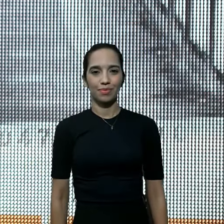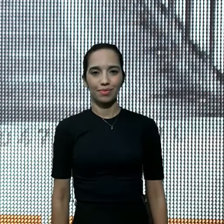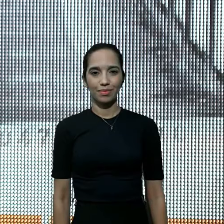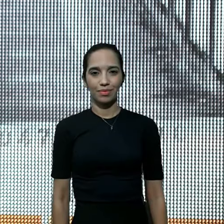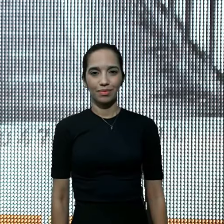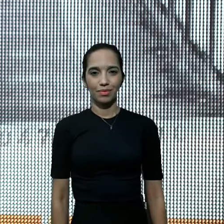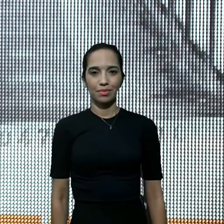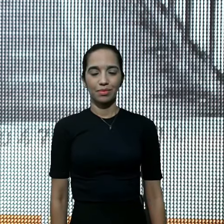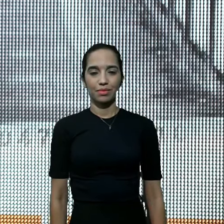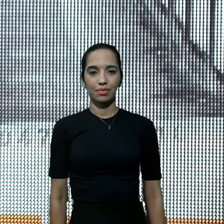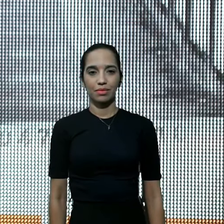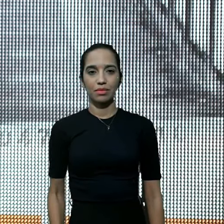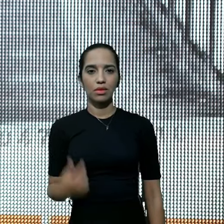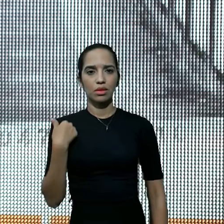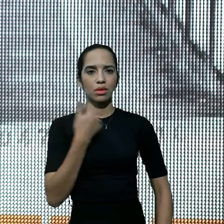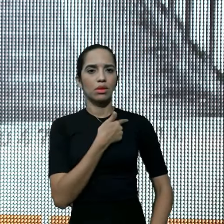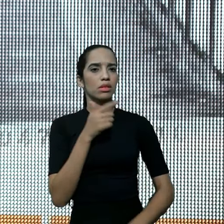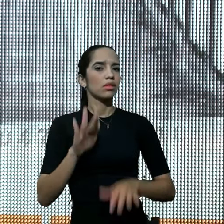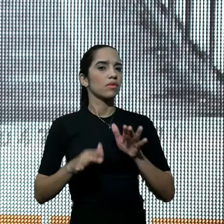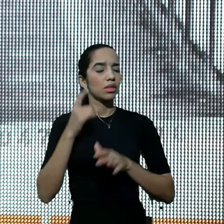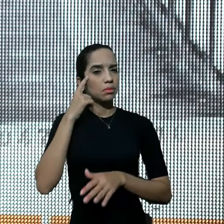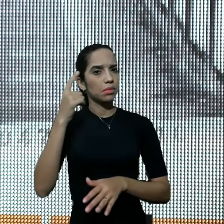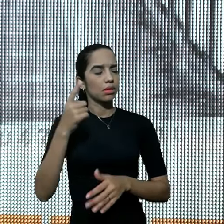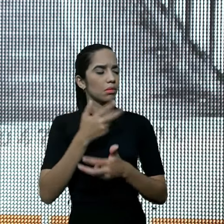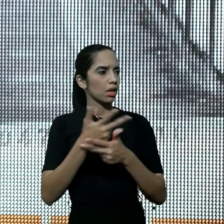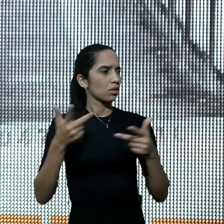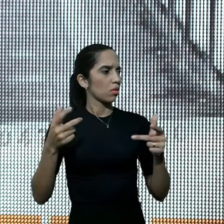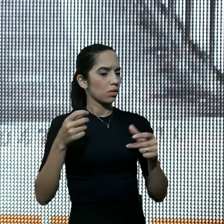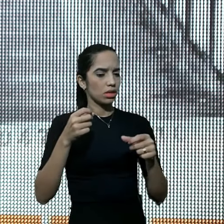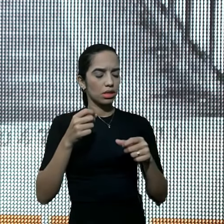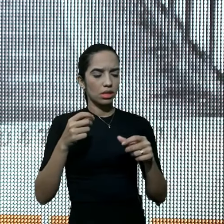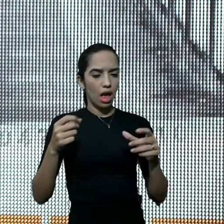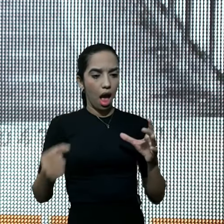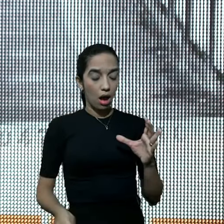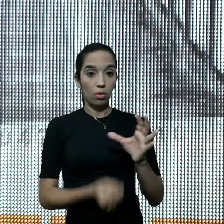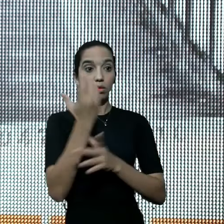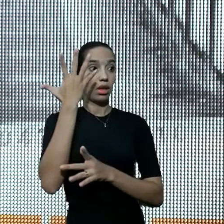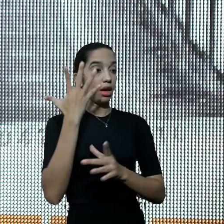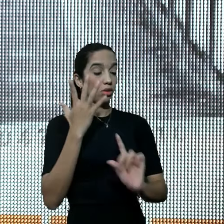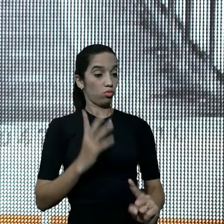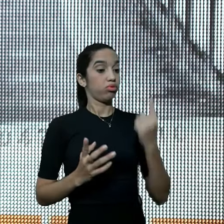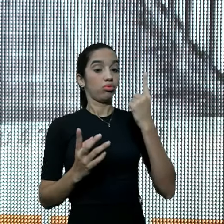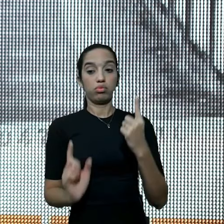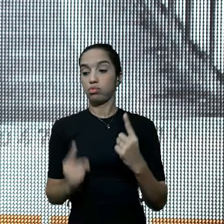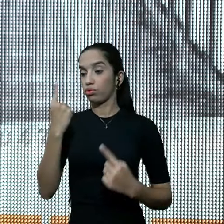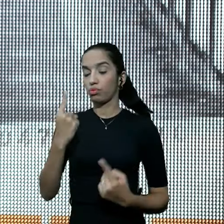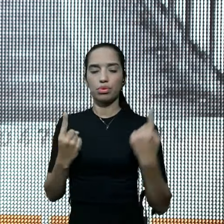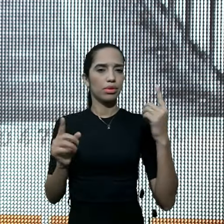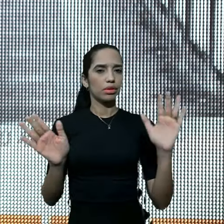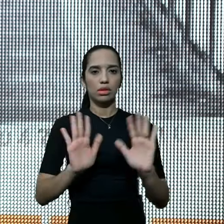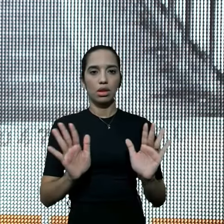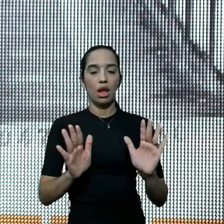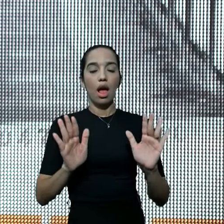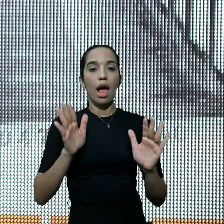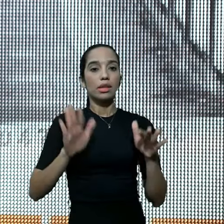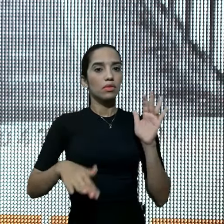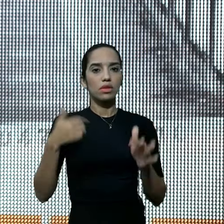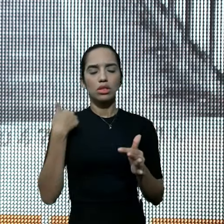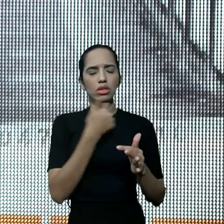a gente tem uma ideia, de que as coisas, acontecem de repente, mas na grande maioria, das vezes, é quando nós, estamos